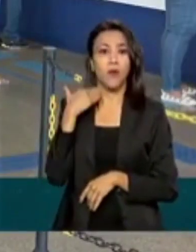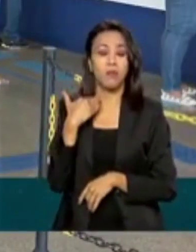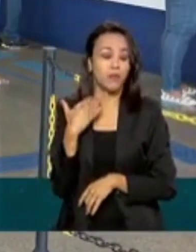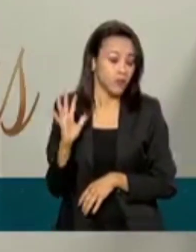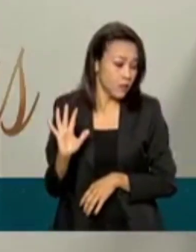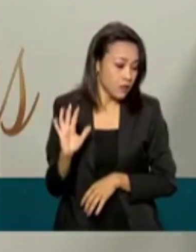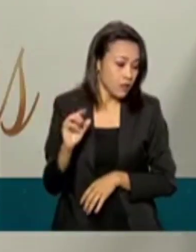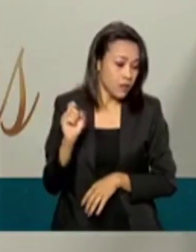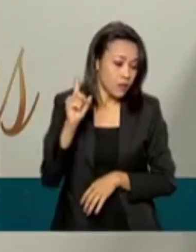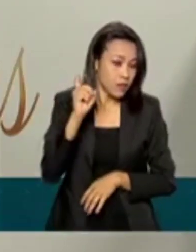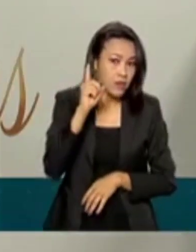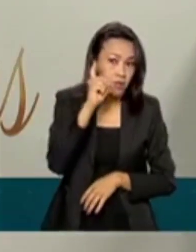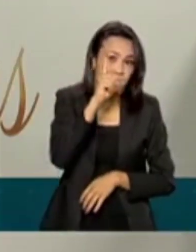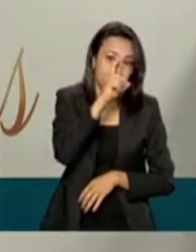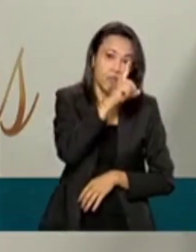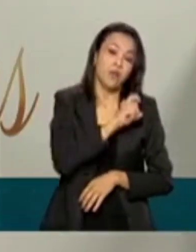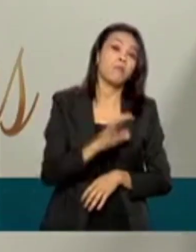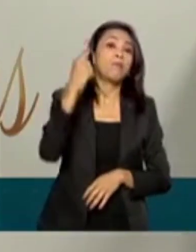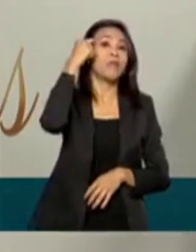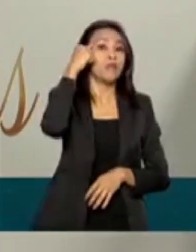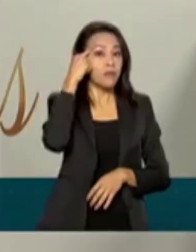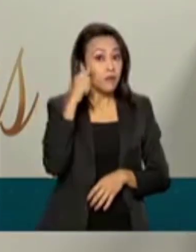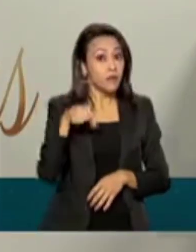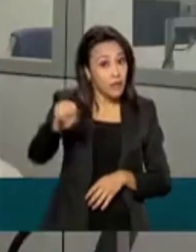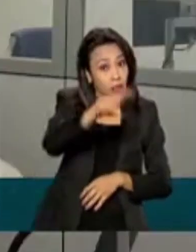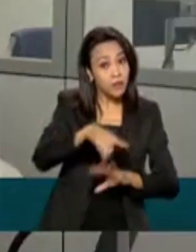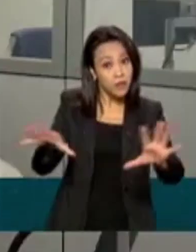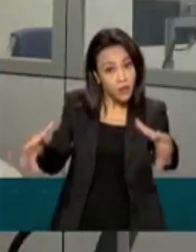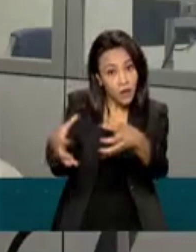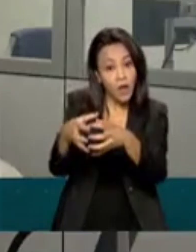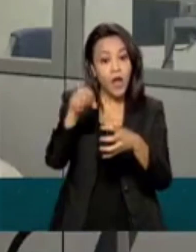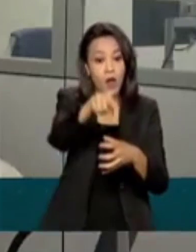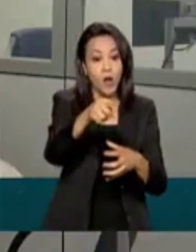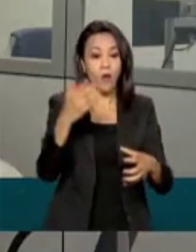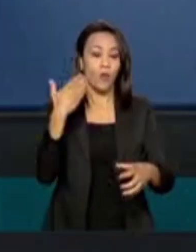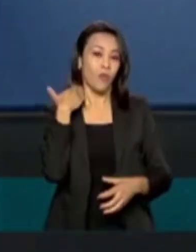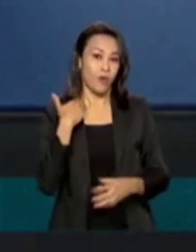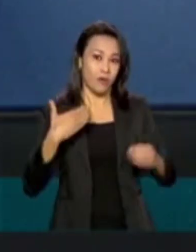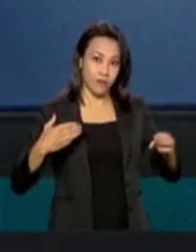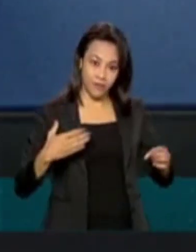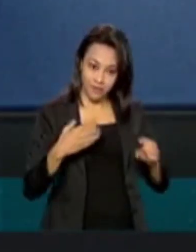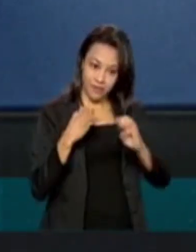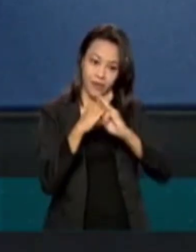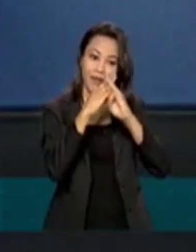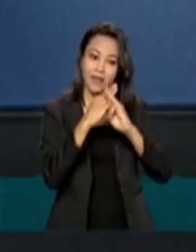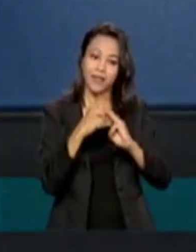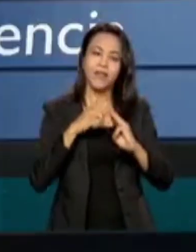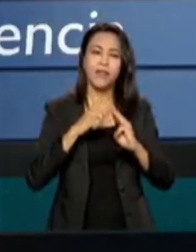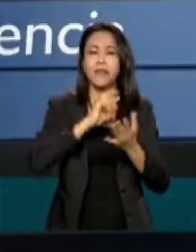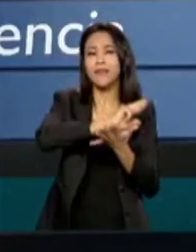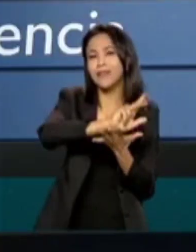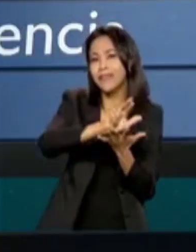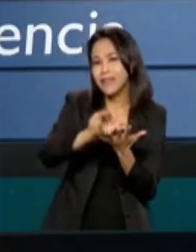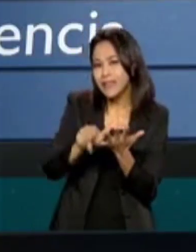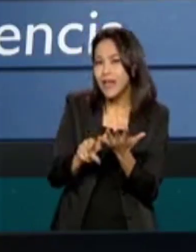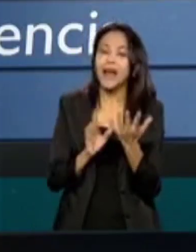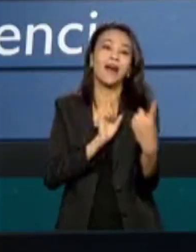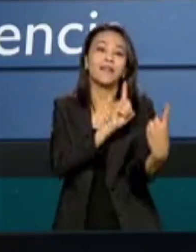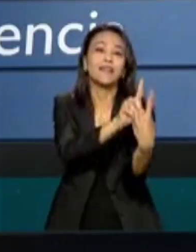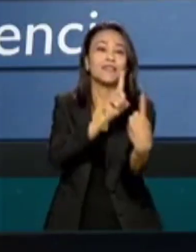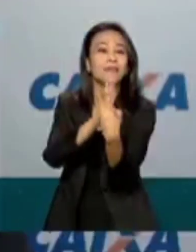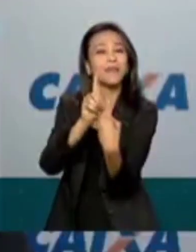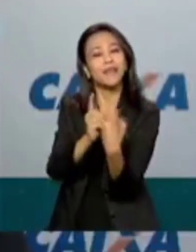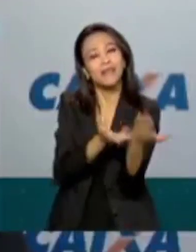desafio. Pensando nisso, a Caixa Econômica Federal tem desenvolvido ações para melhorar o atendimento prioritário nas